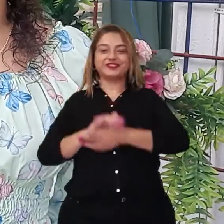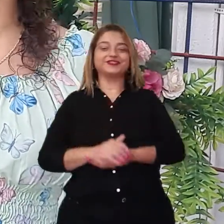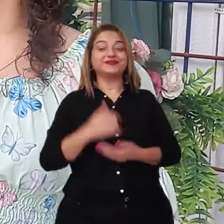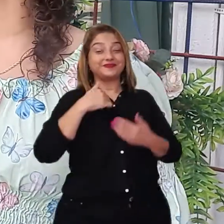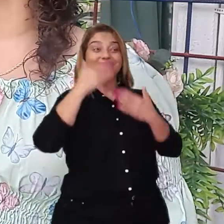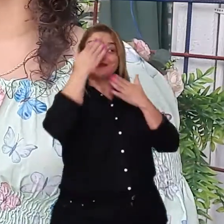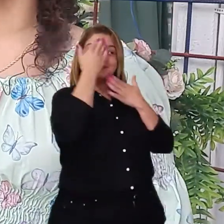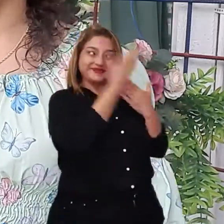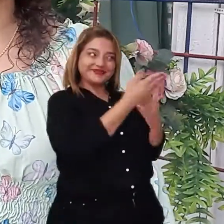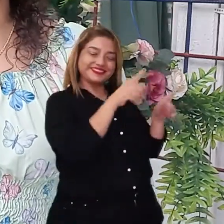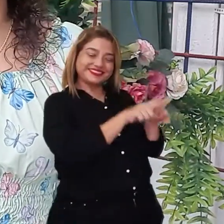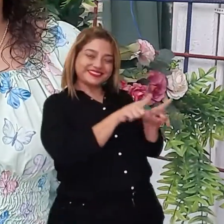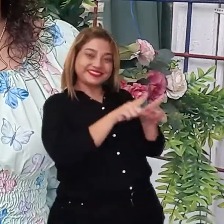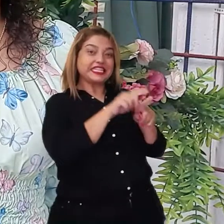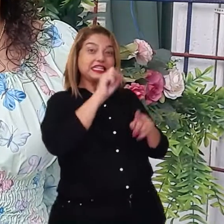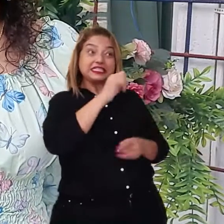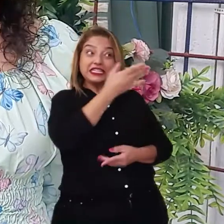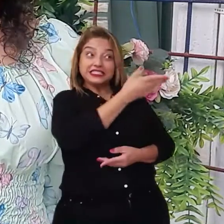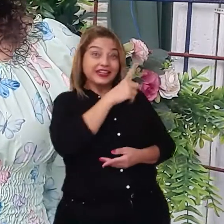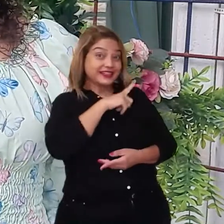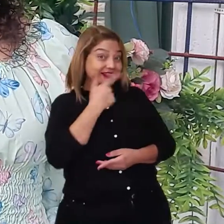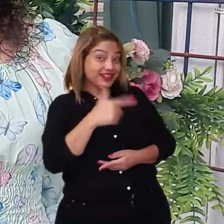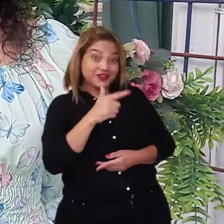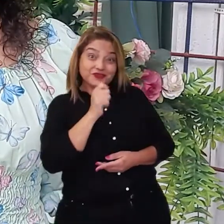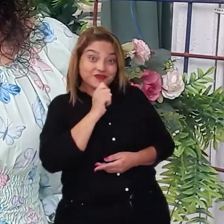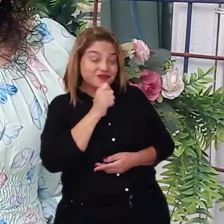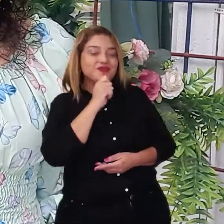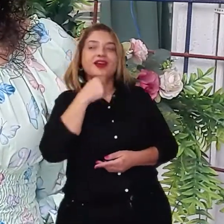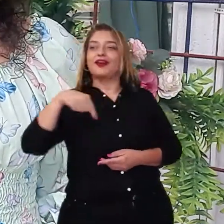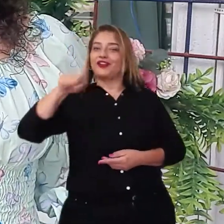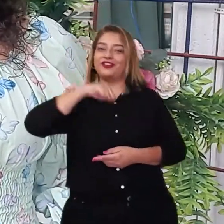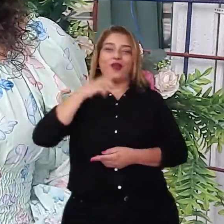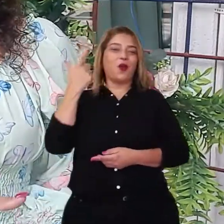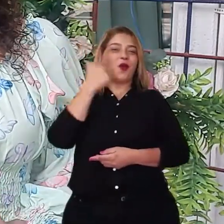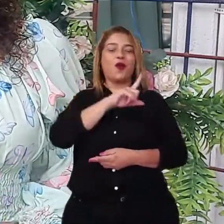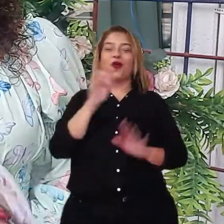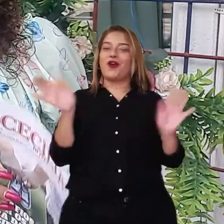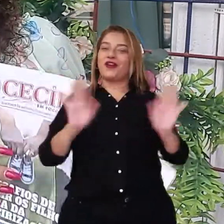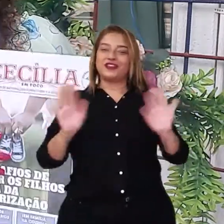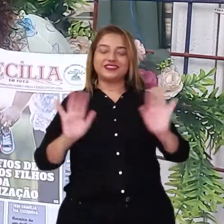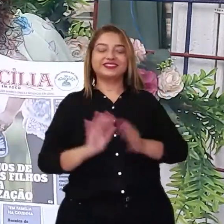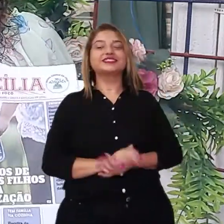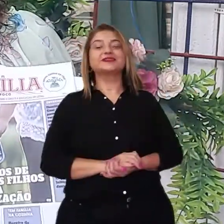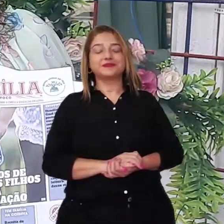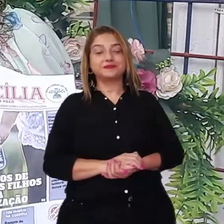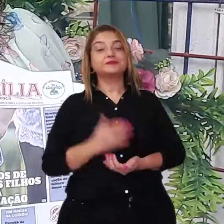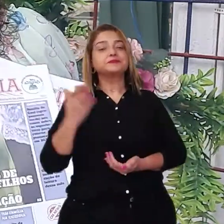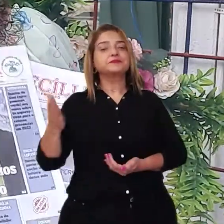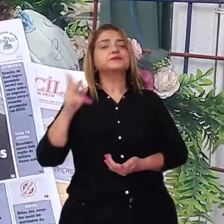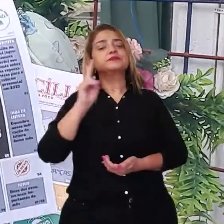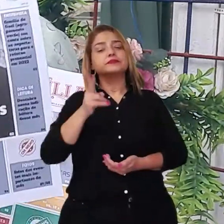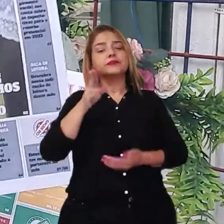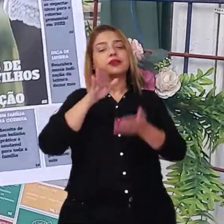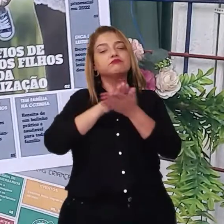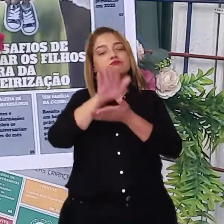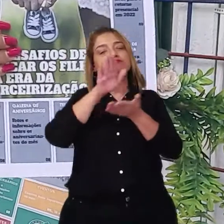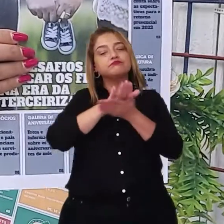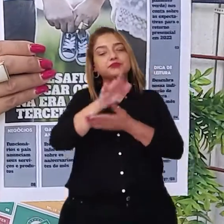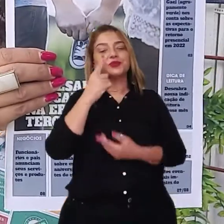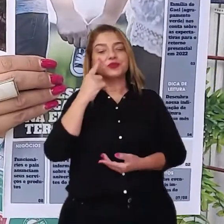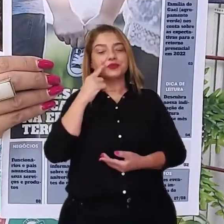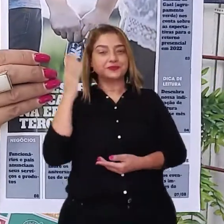E a agradece, viu, Luiz? Porque sem você eu não conseguiria. E nós temos aqui as edições. Cada